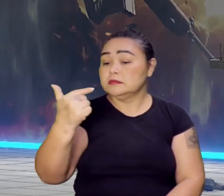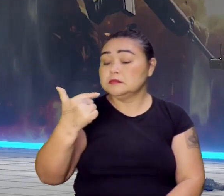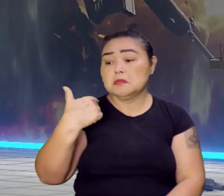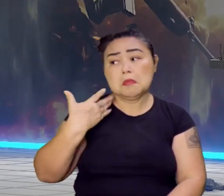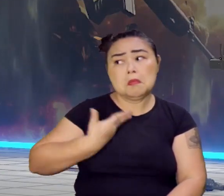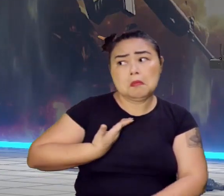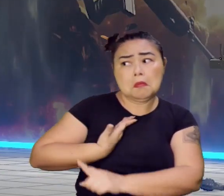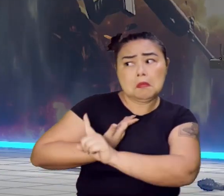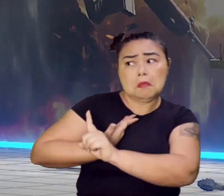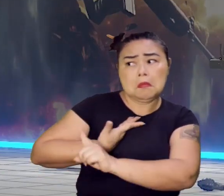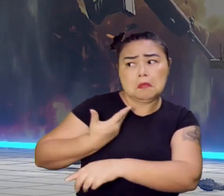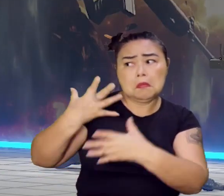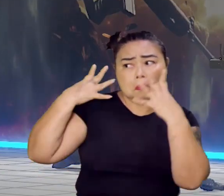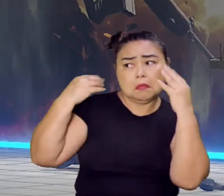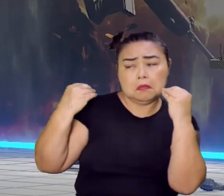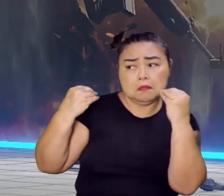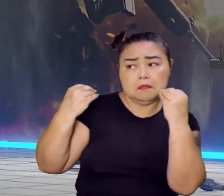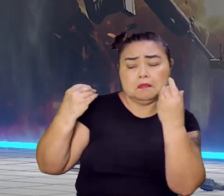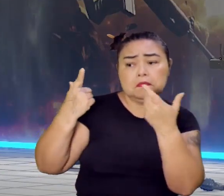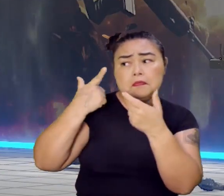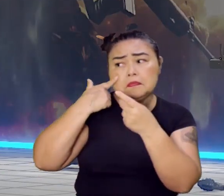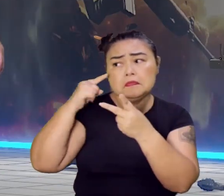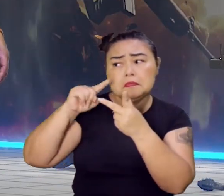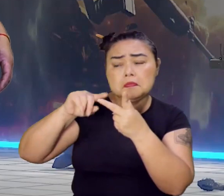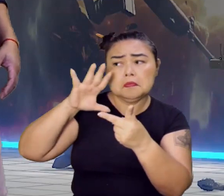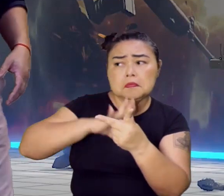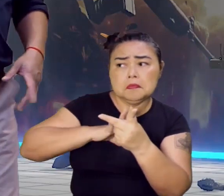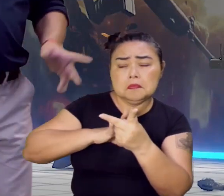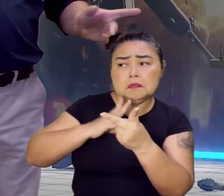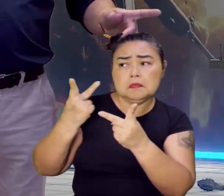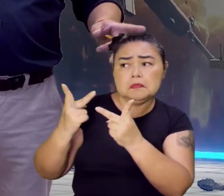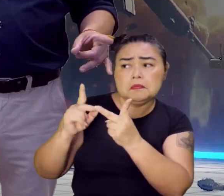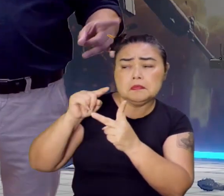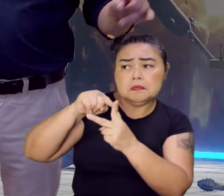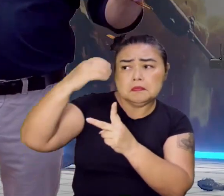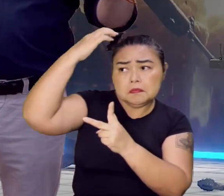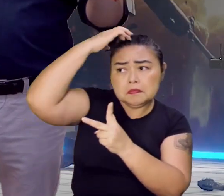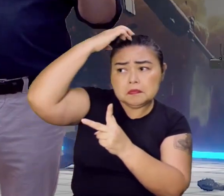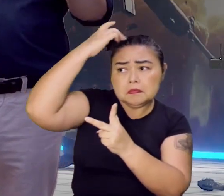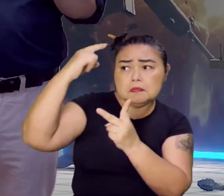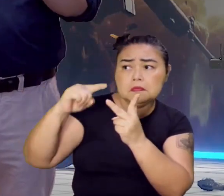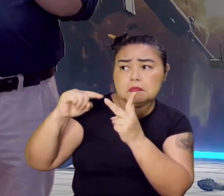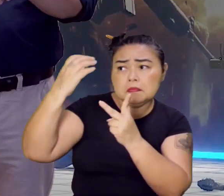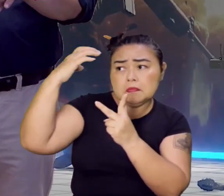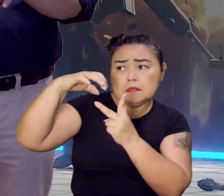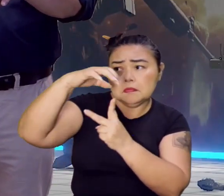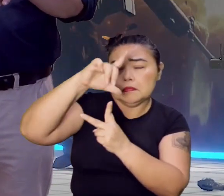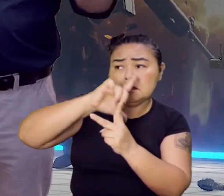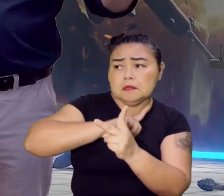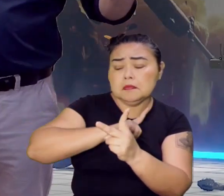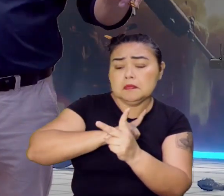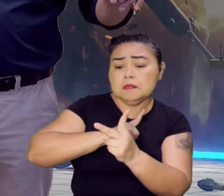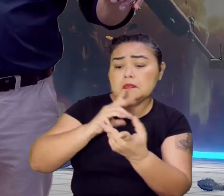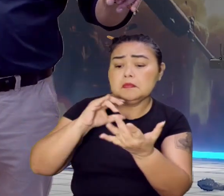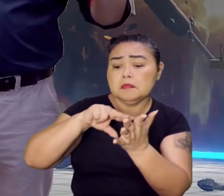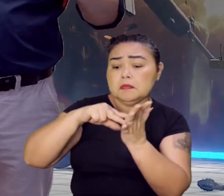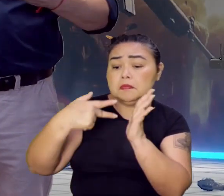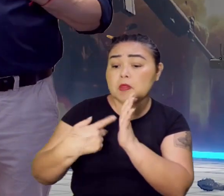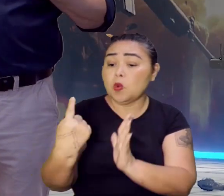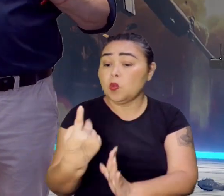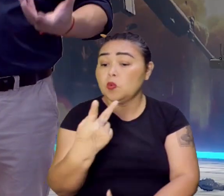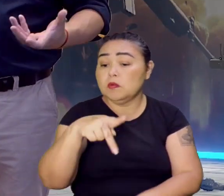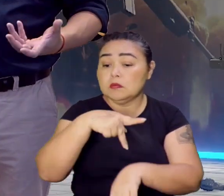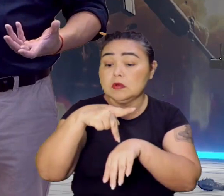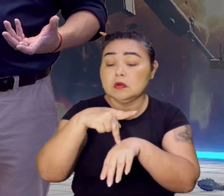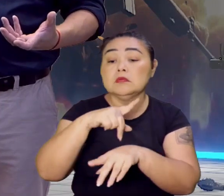então, agora assume também a coroa portuguesa. Não significa que Portugal e Espanha se tornaram um só país. Mas